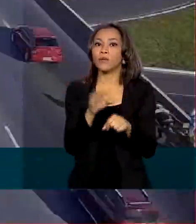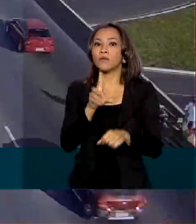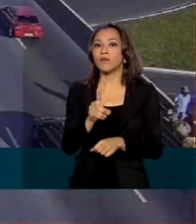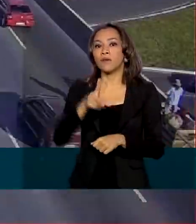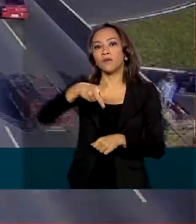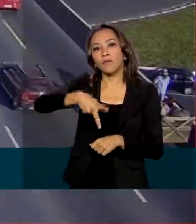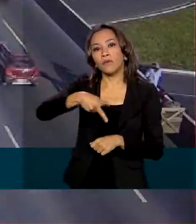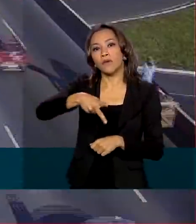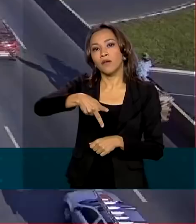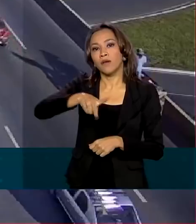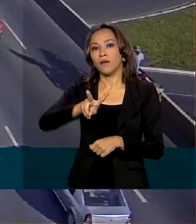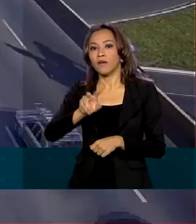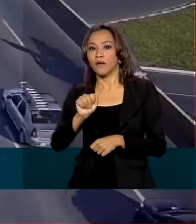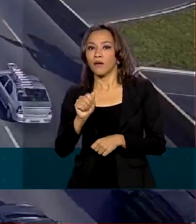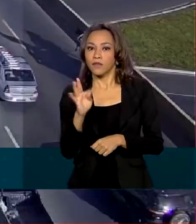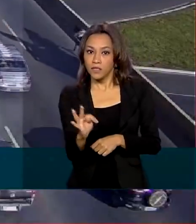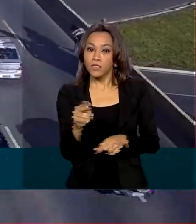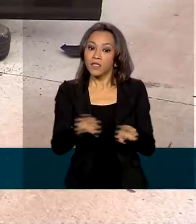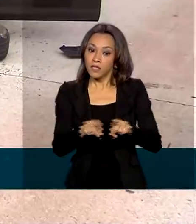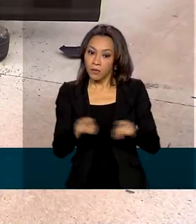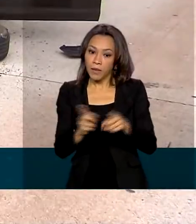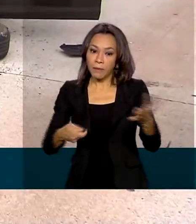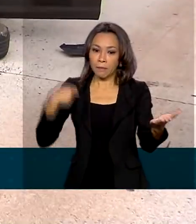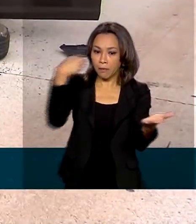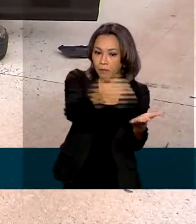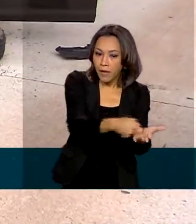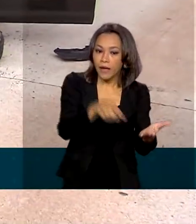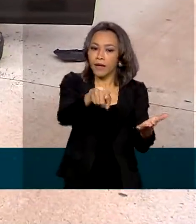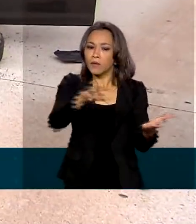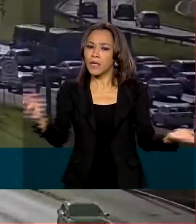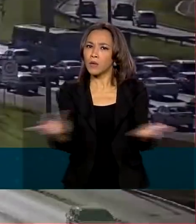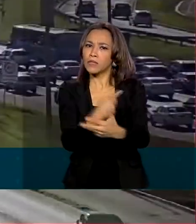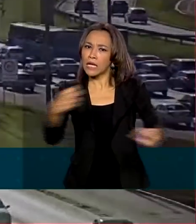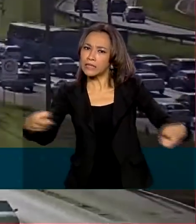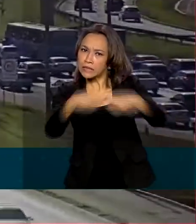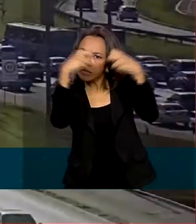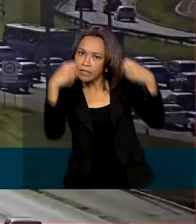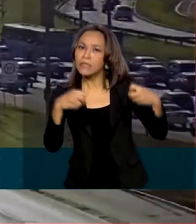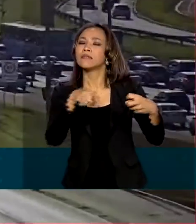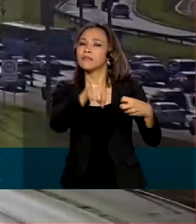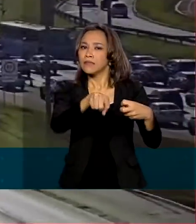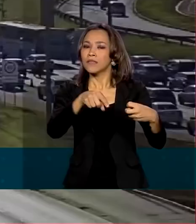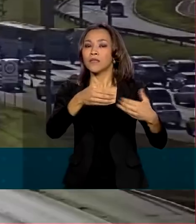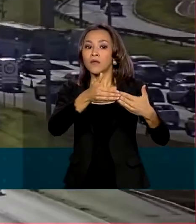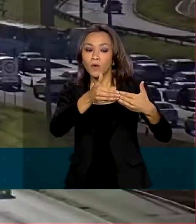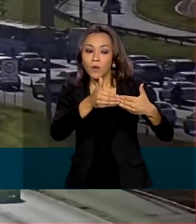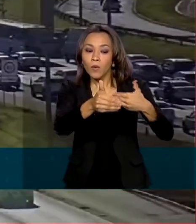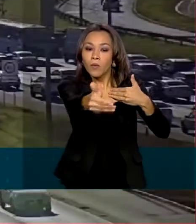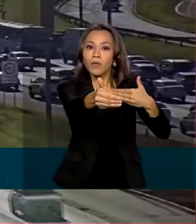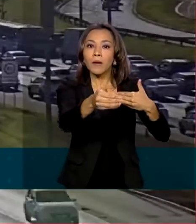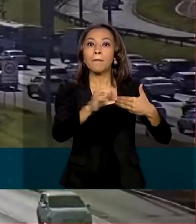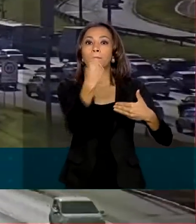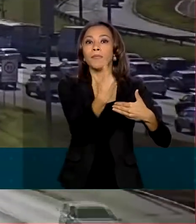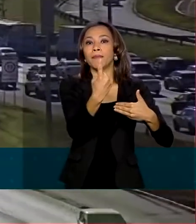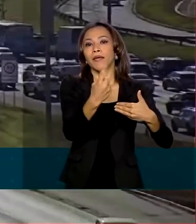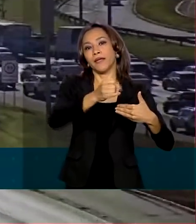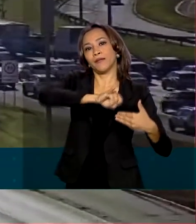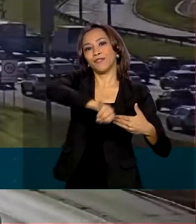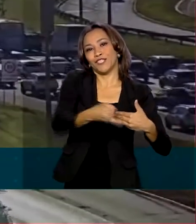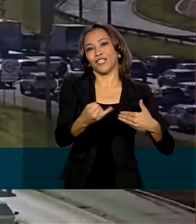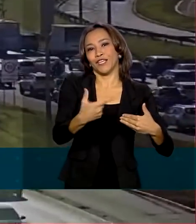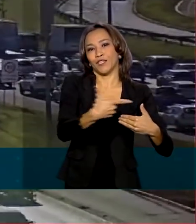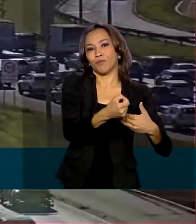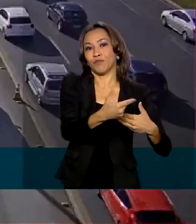e pelo repasse das indenizações de todos os acidentes ocorridos a partir de 1º de janeiro de